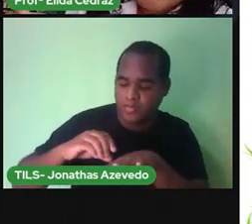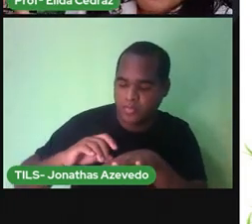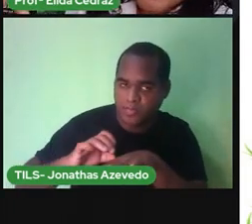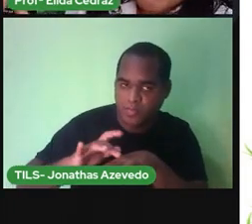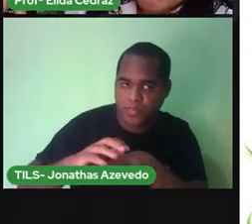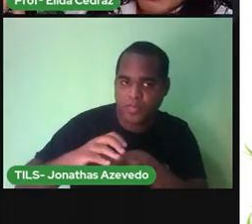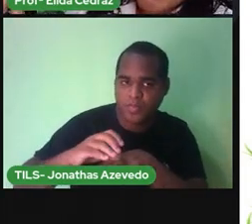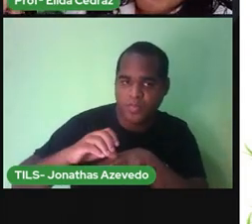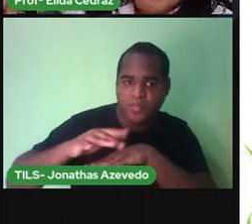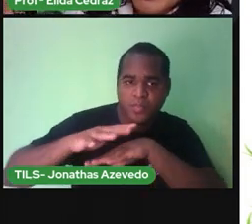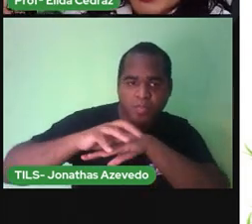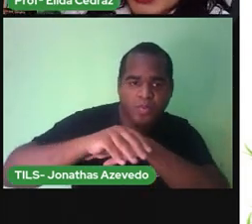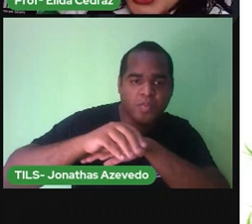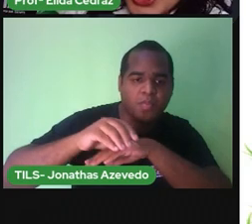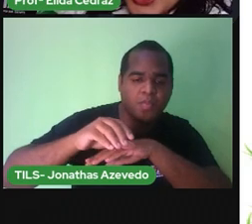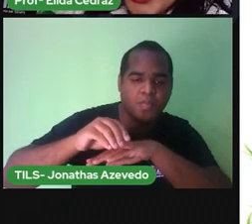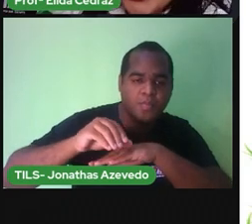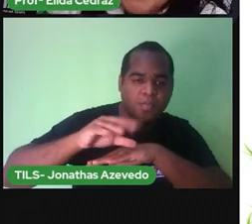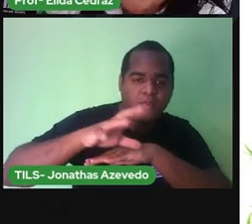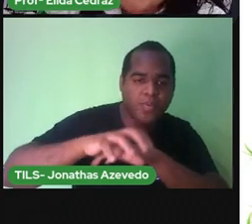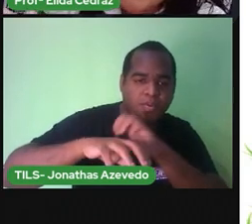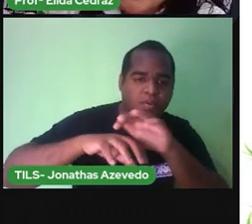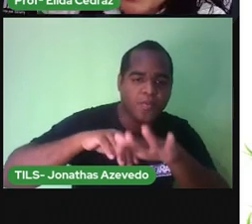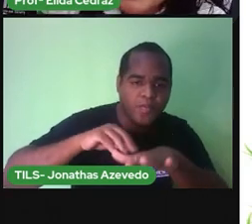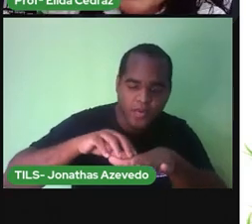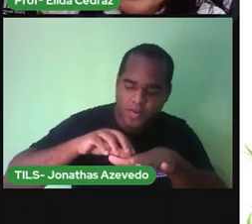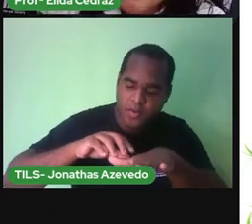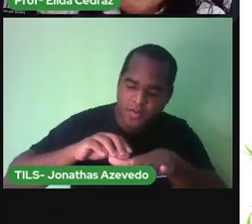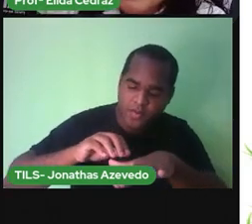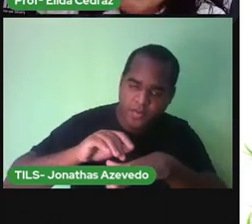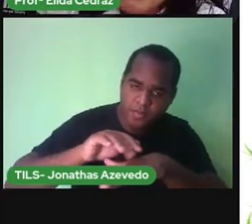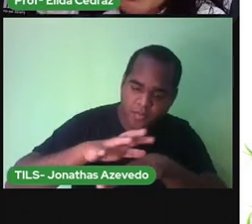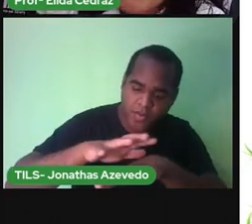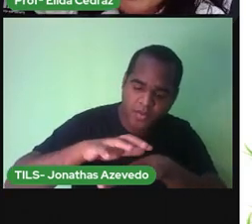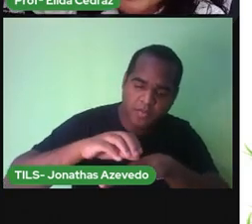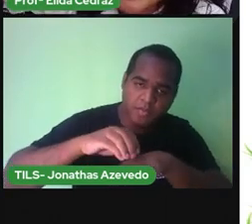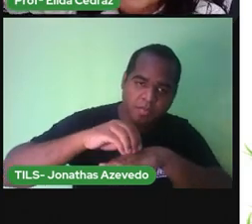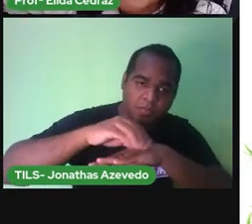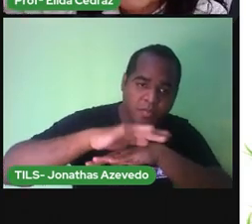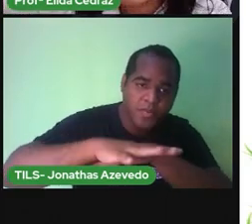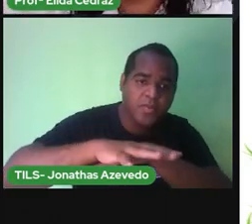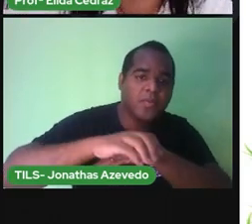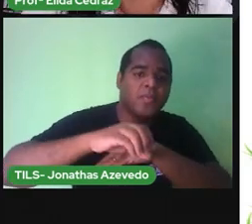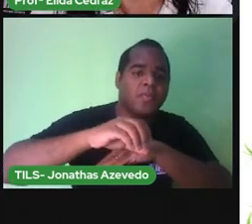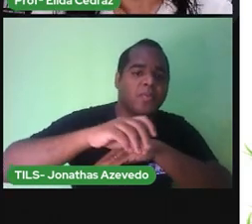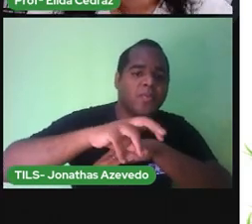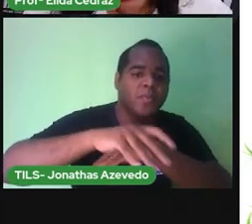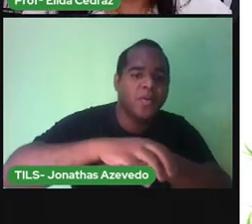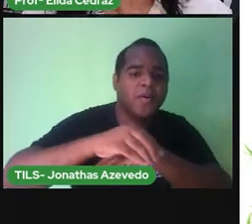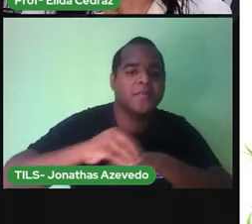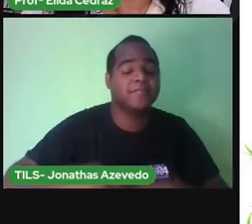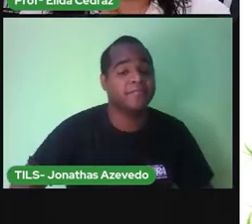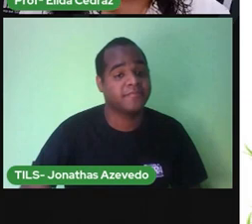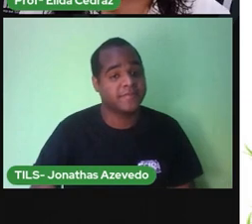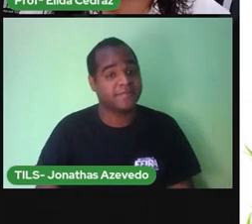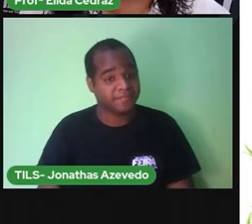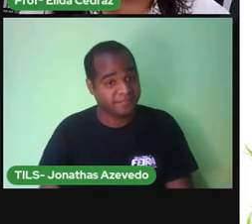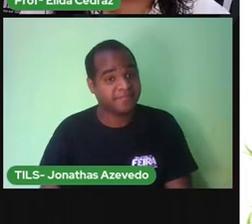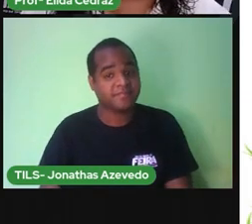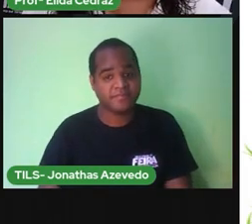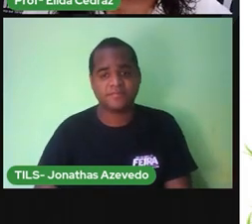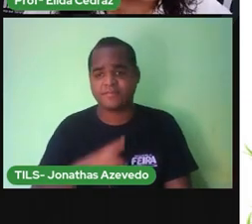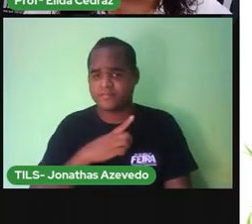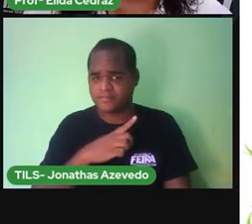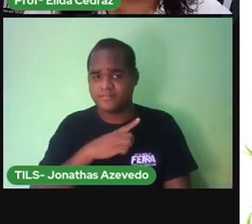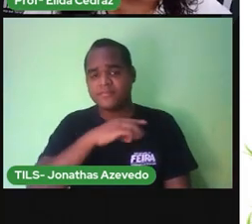Mede um palmo Estica Junta os pés Mede um palmo Estica Cada bichinho